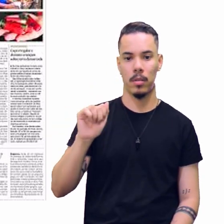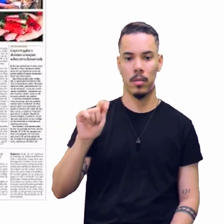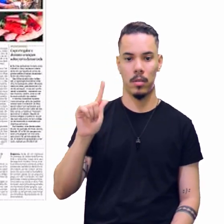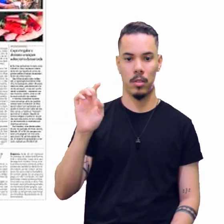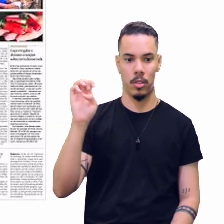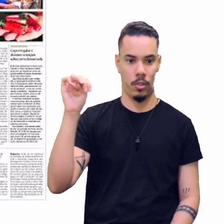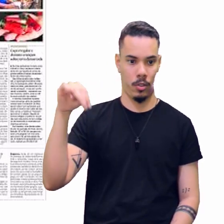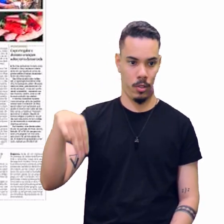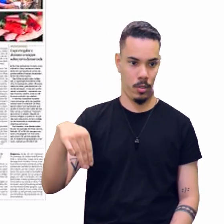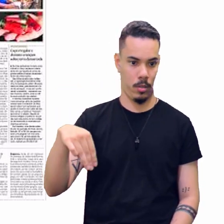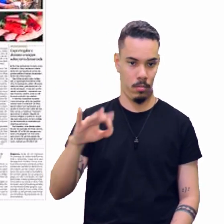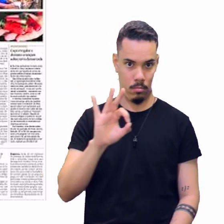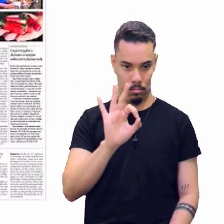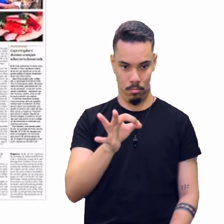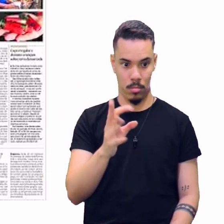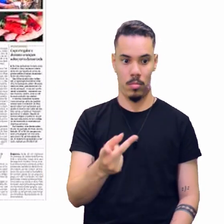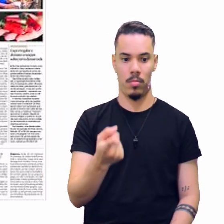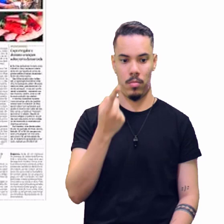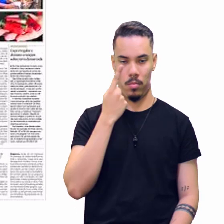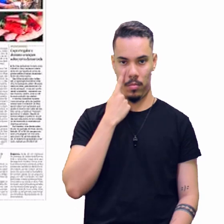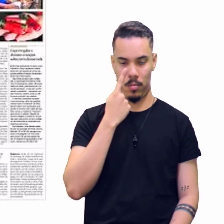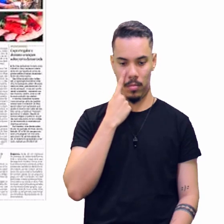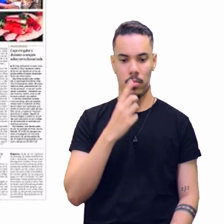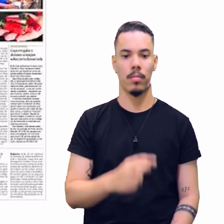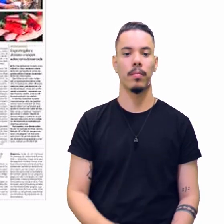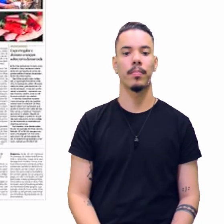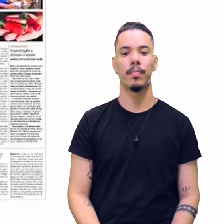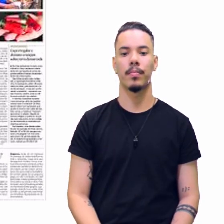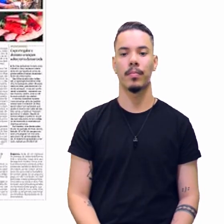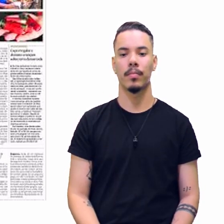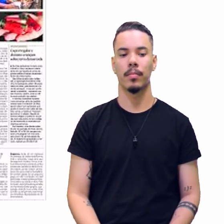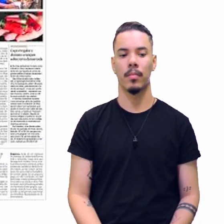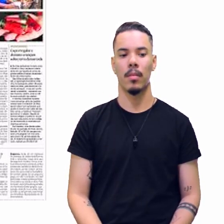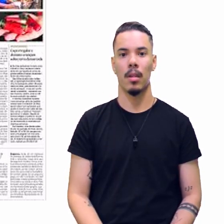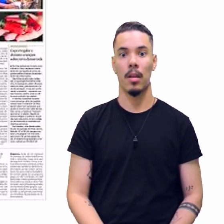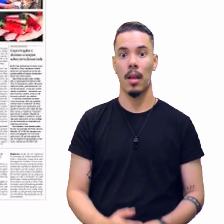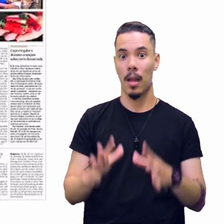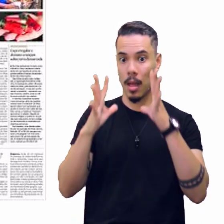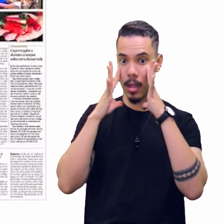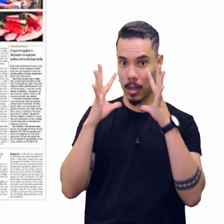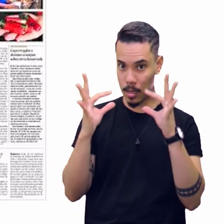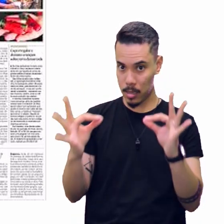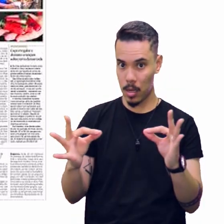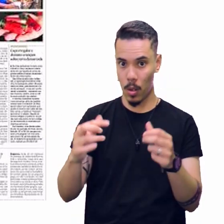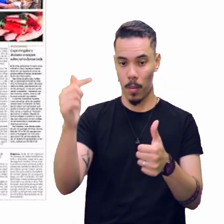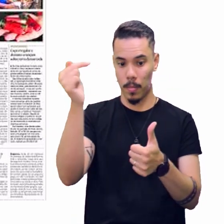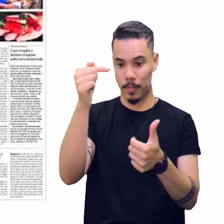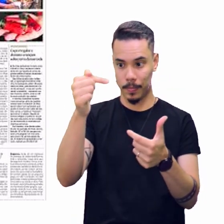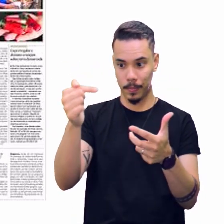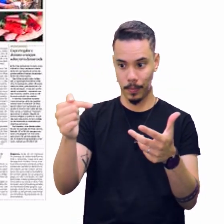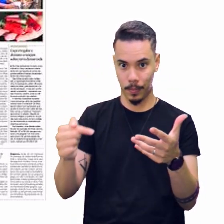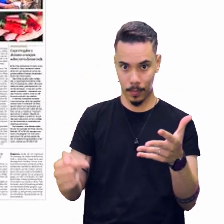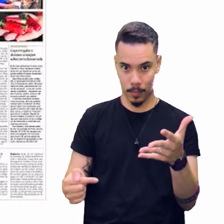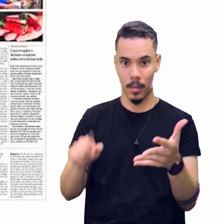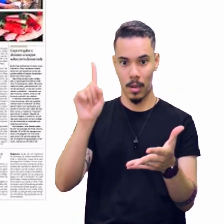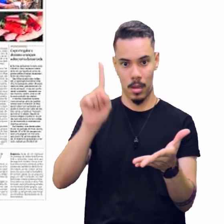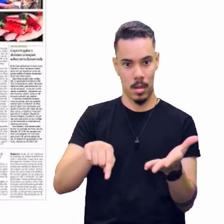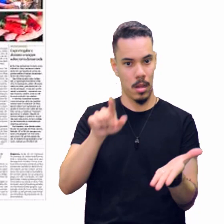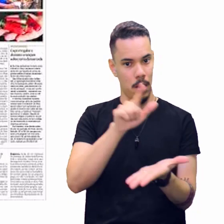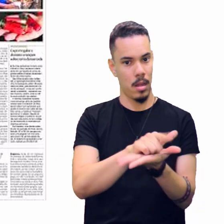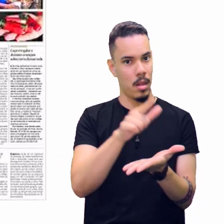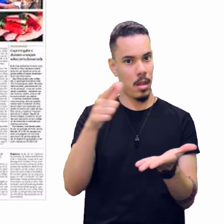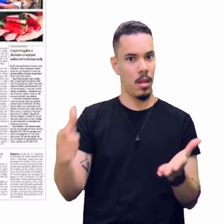tá certo? Então, para você saber se é reportagem, presta atenção nesses itens, nesses